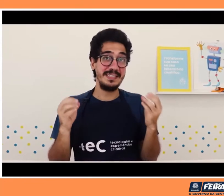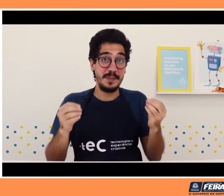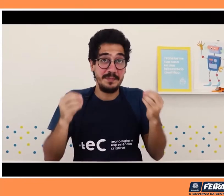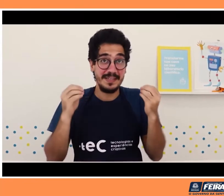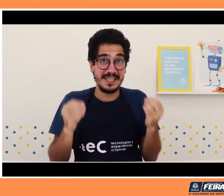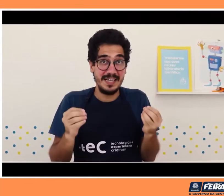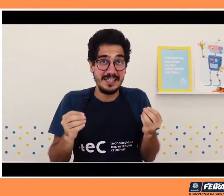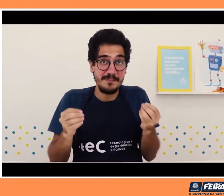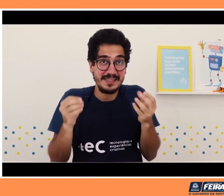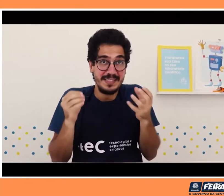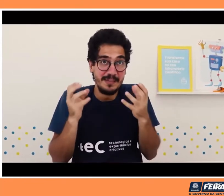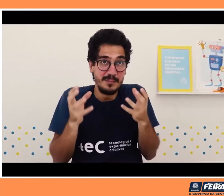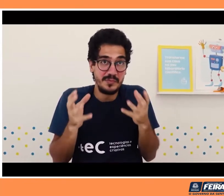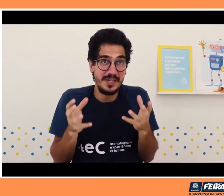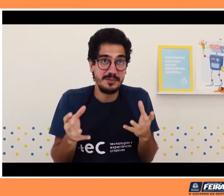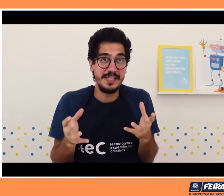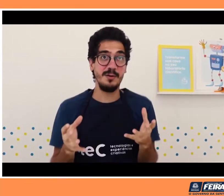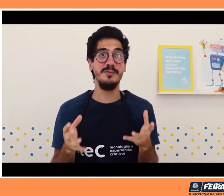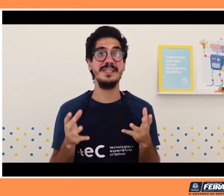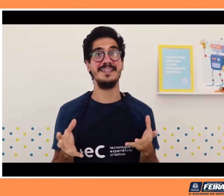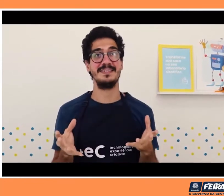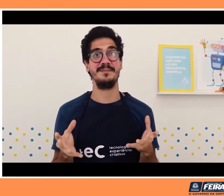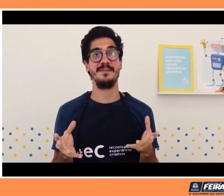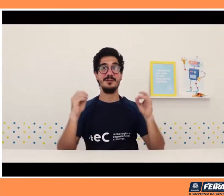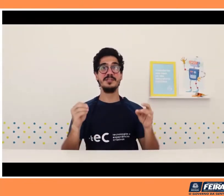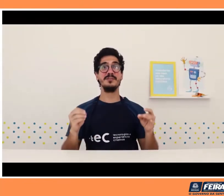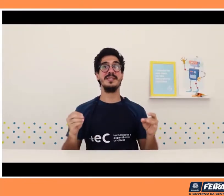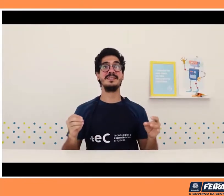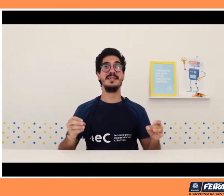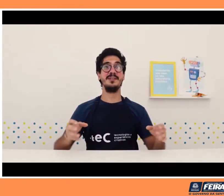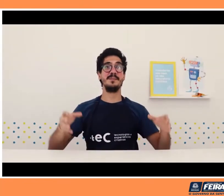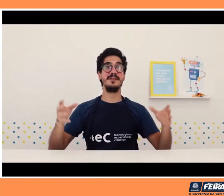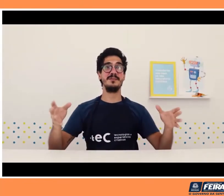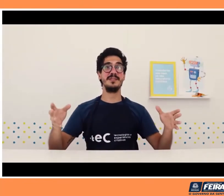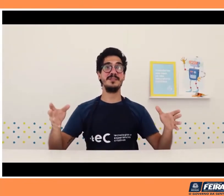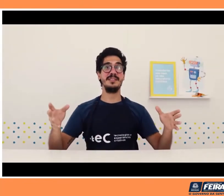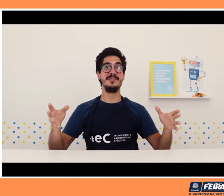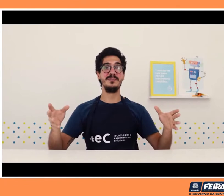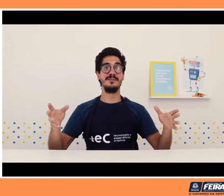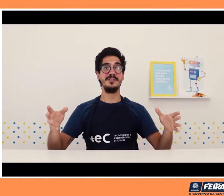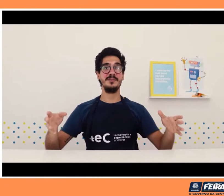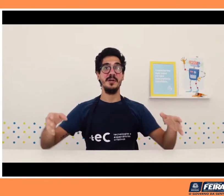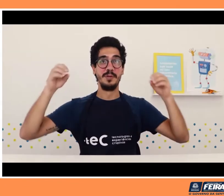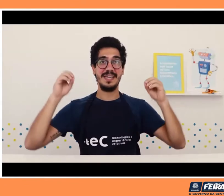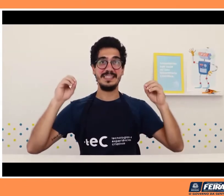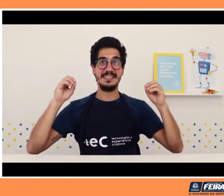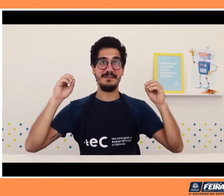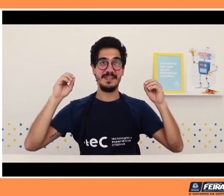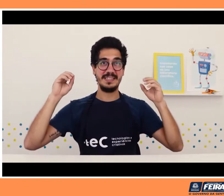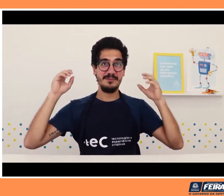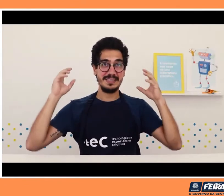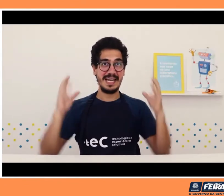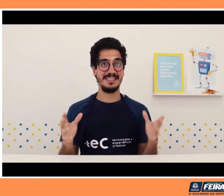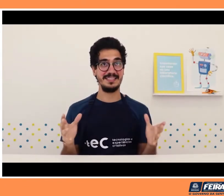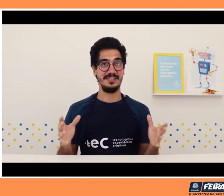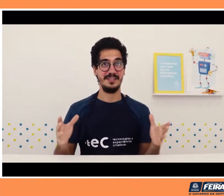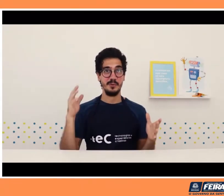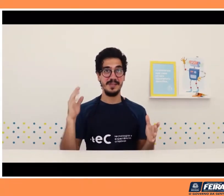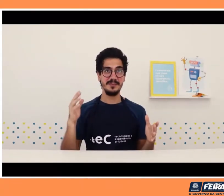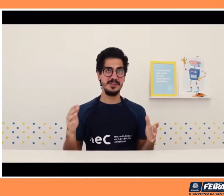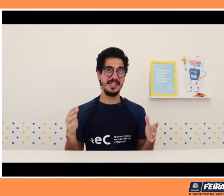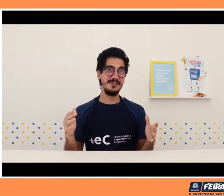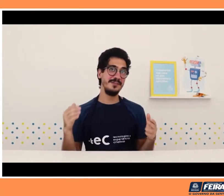essa pergunta sem experimentar e precisamos ver o que acontece. E hoje eu estou lançando a pergunta do início do vídeo, porque a gente vai fazer um